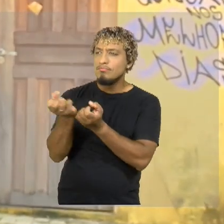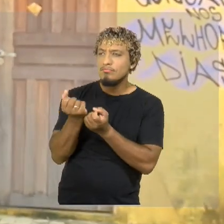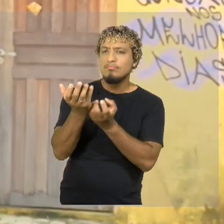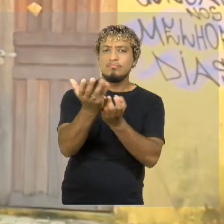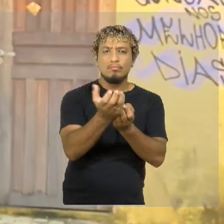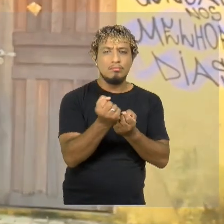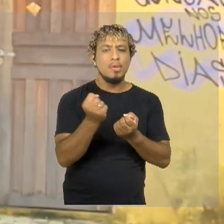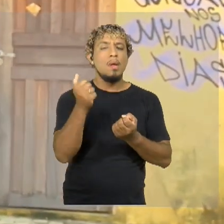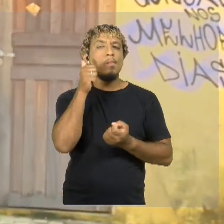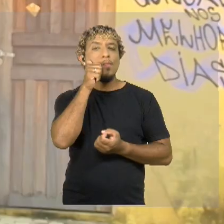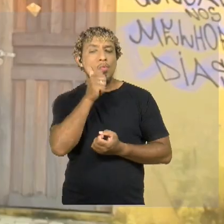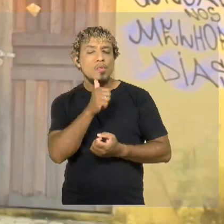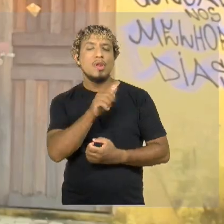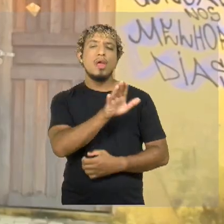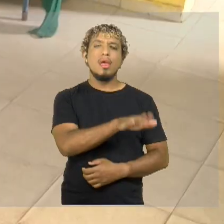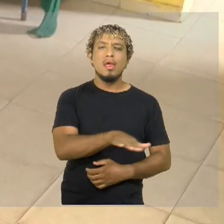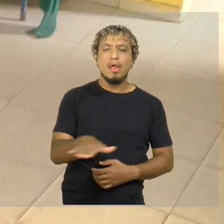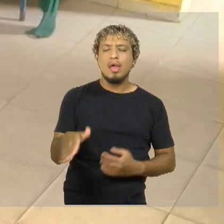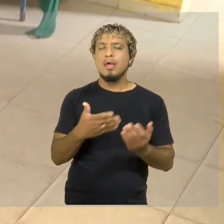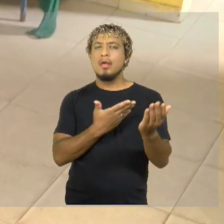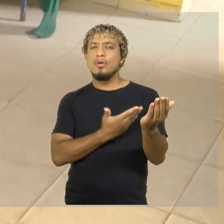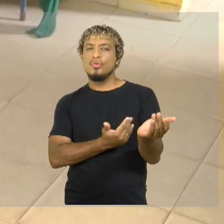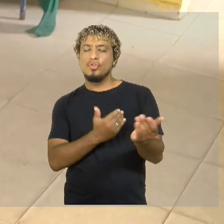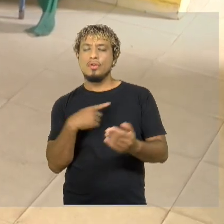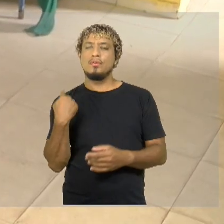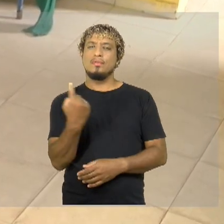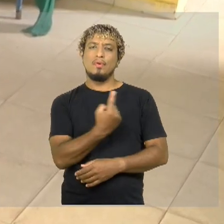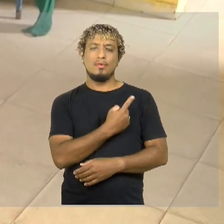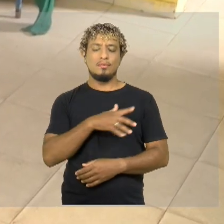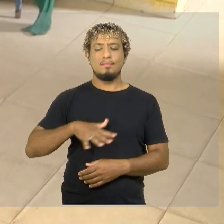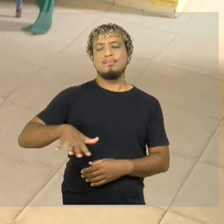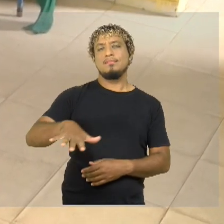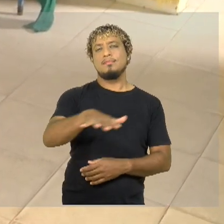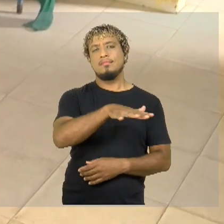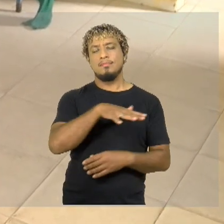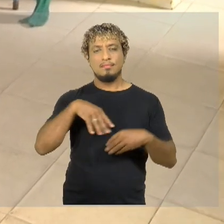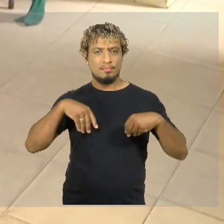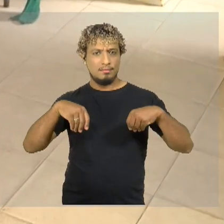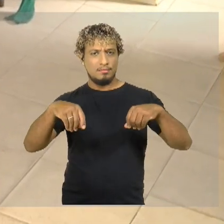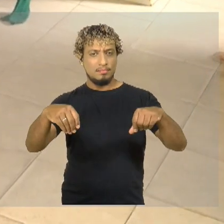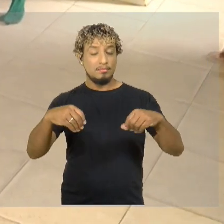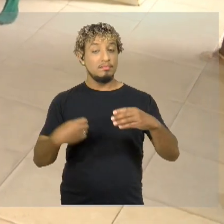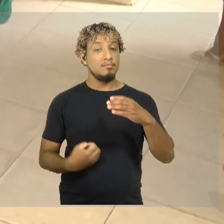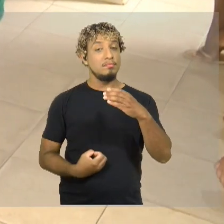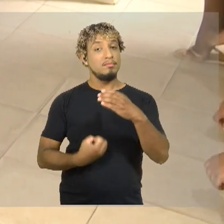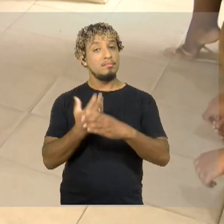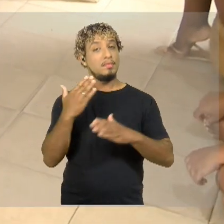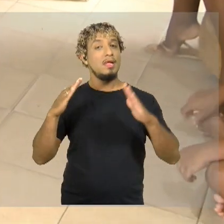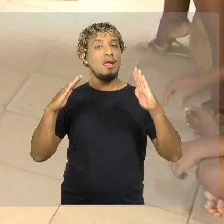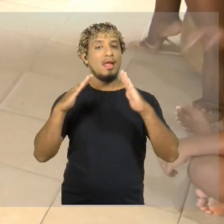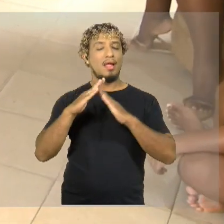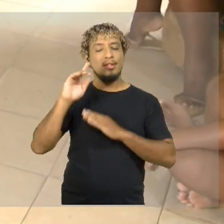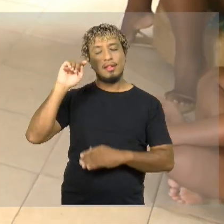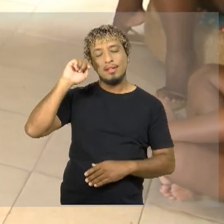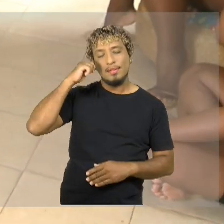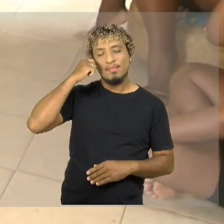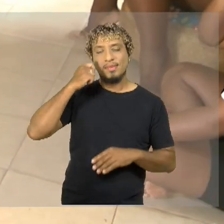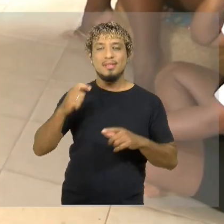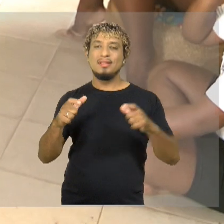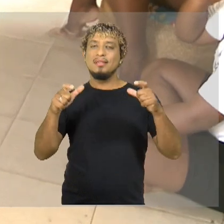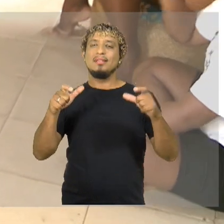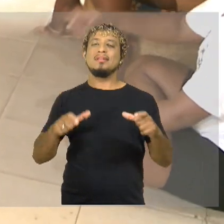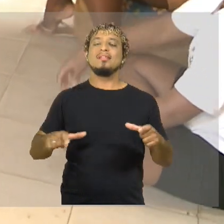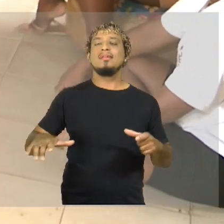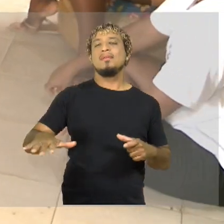mulheres e crianças e também a jovens aqui do nosso território. E aí surge a ideia da Casa das Pretas, esse espaço